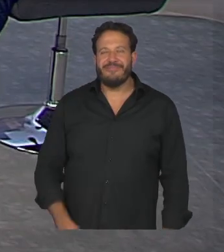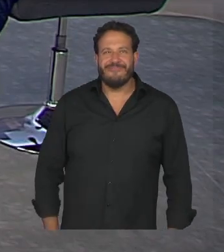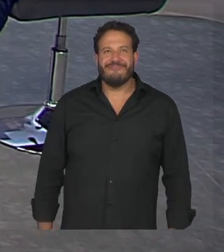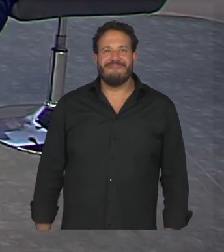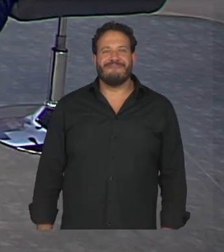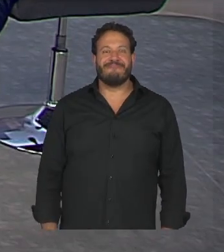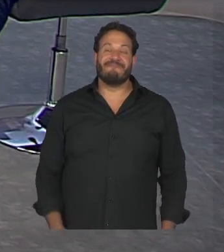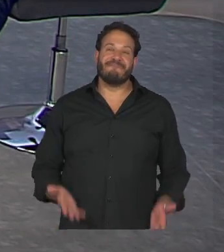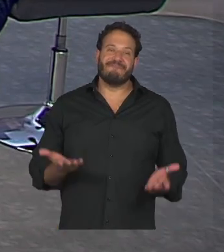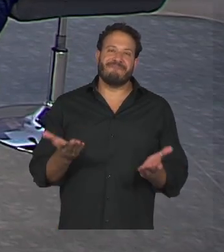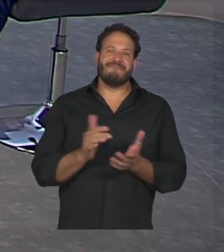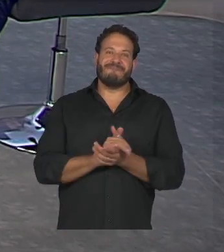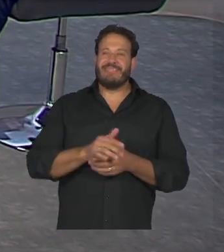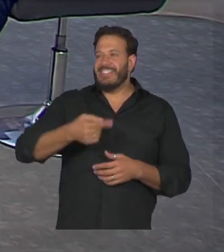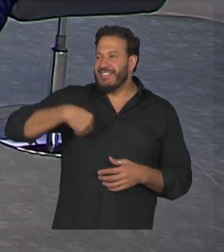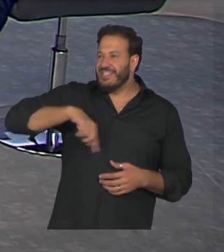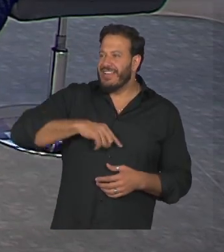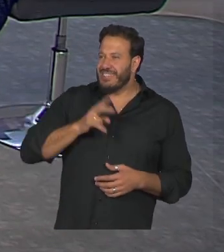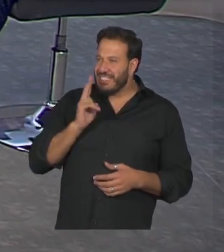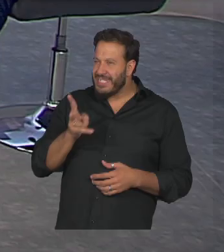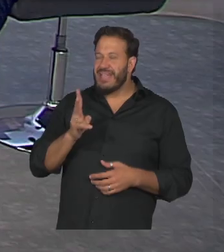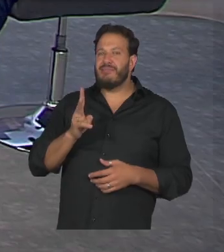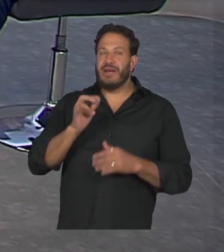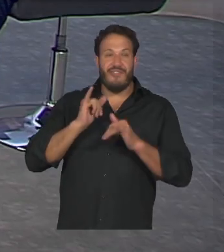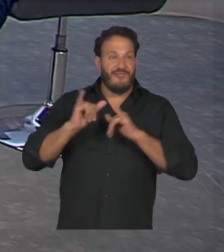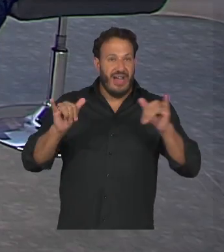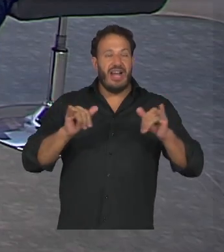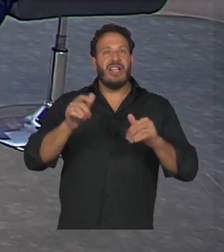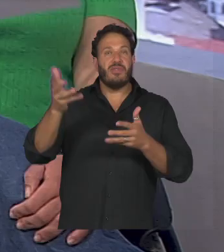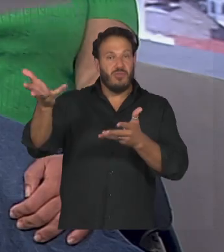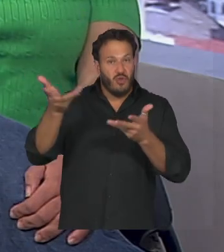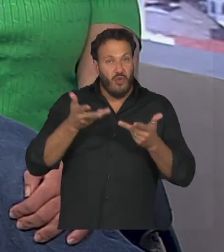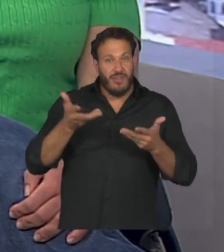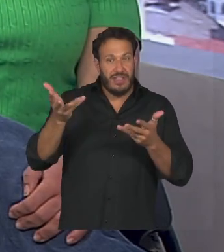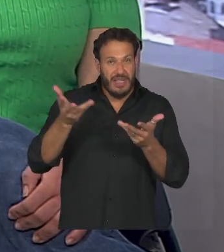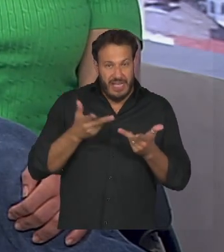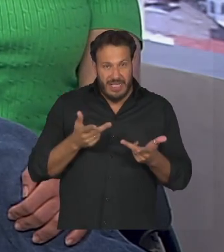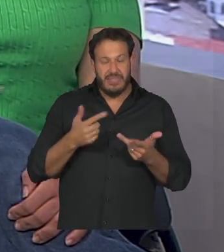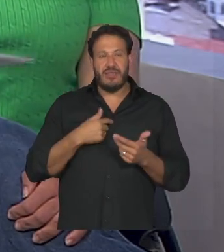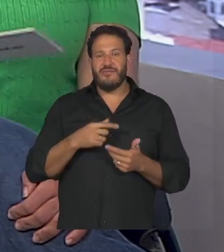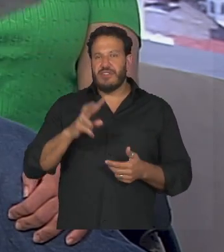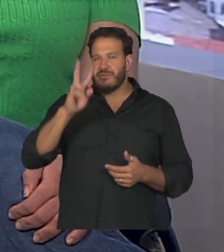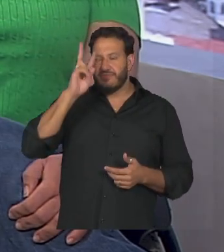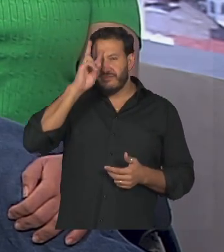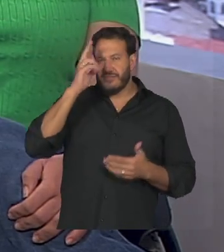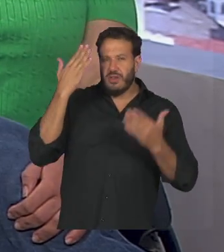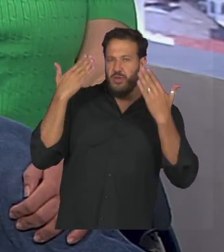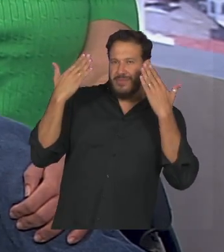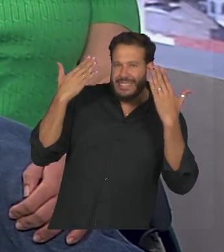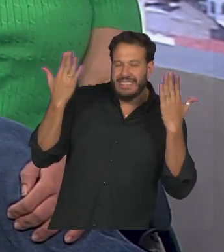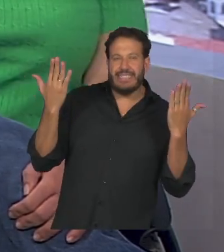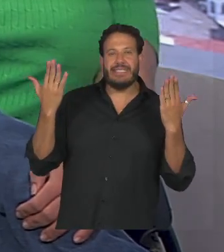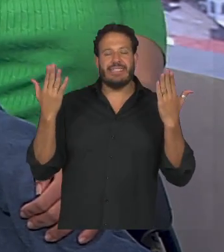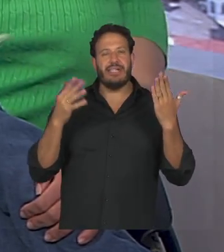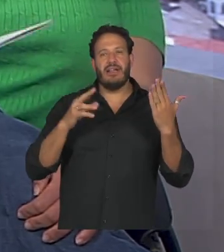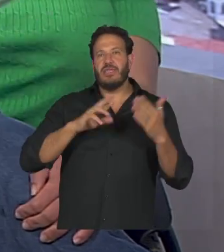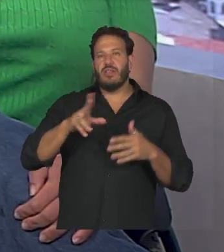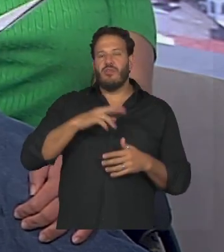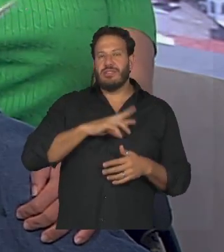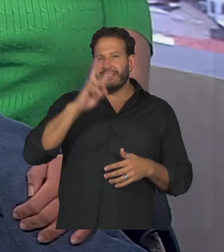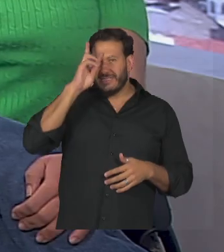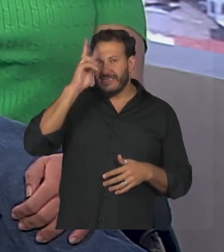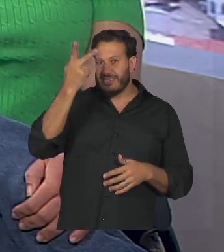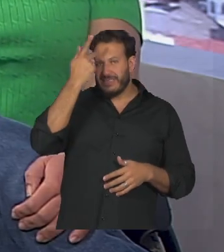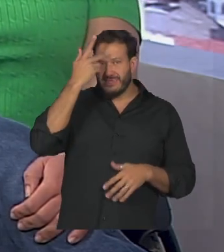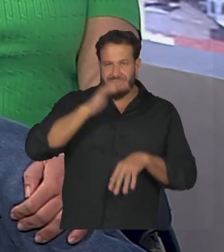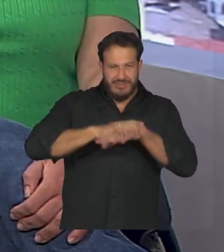Kátia a gente sempre fala com os nossos convidados aqui sobre paradigmas não como uma forma de reforçar mas como